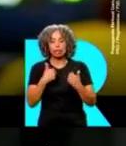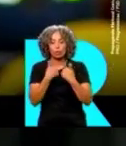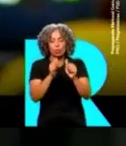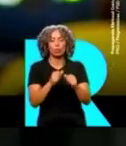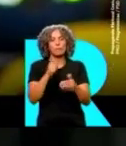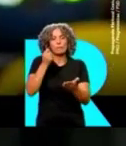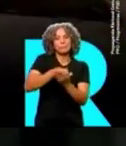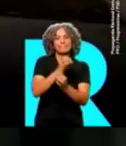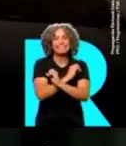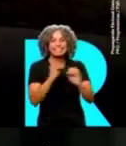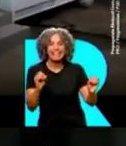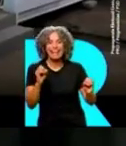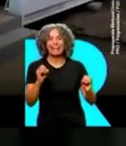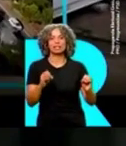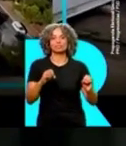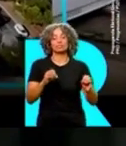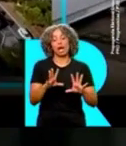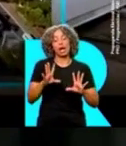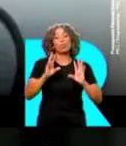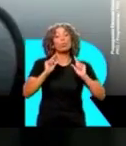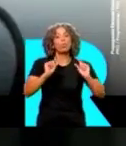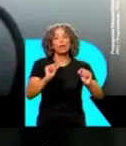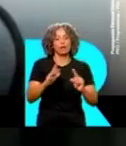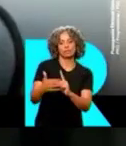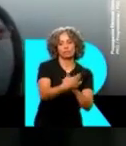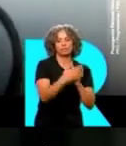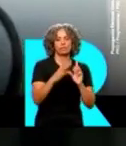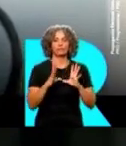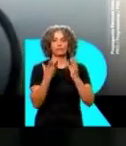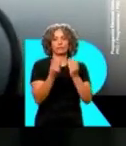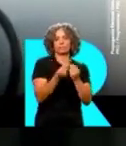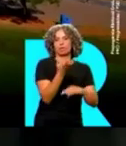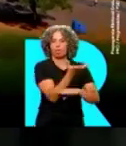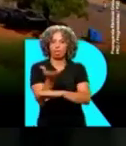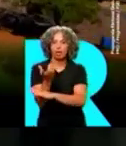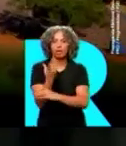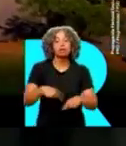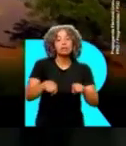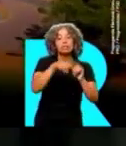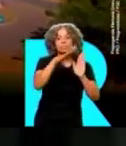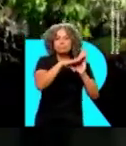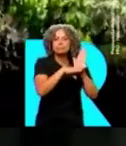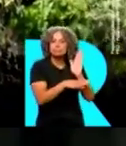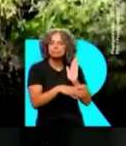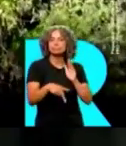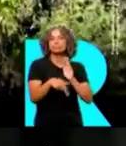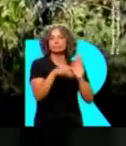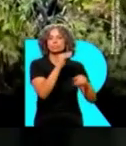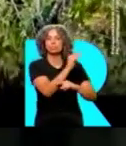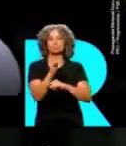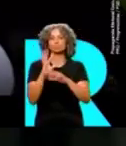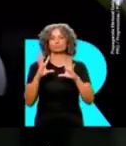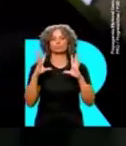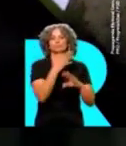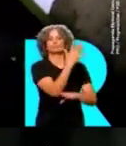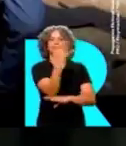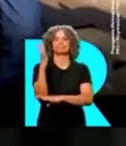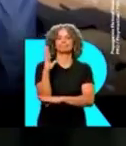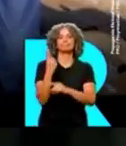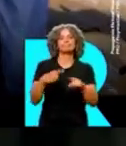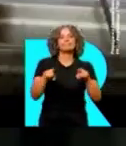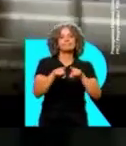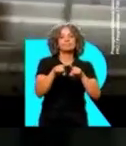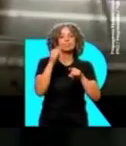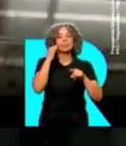domingão tarifa zero. As vilas reencontros que acolhem famílias em situação de rua. O maior programa de preservação ambiental do país. Faz o maior